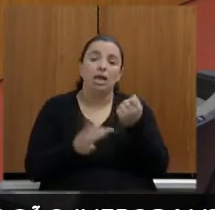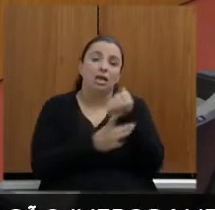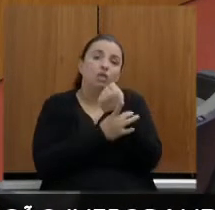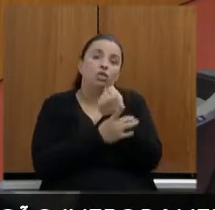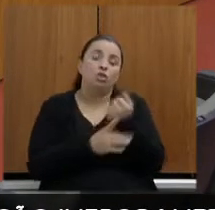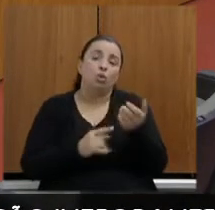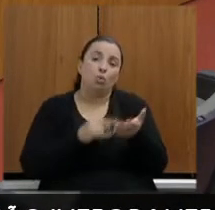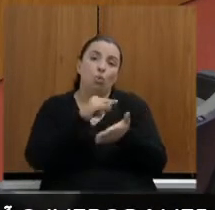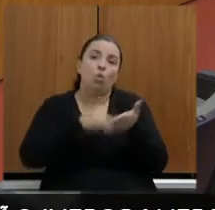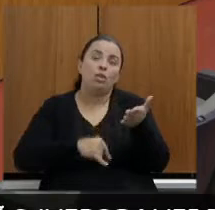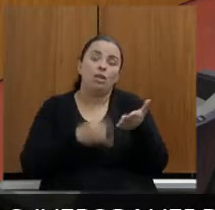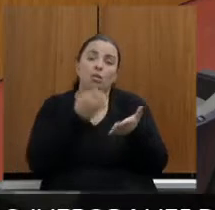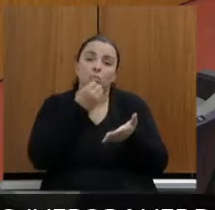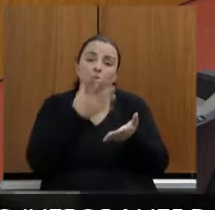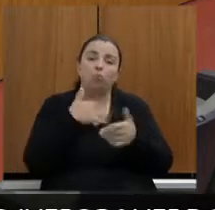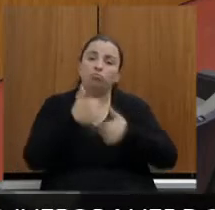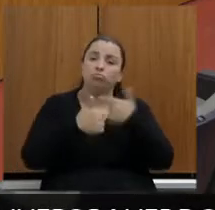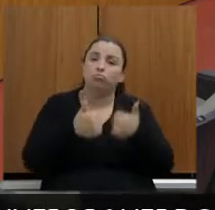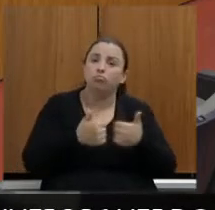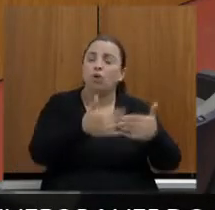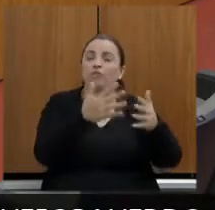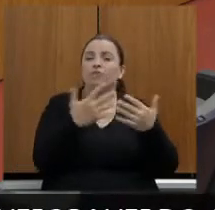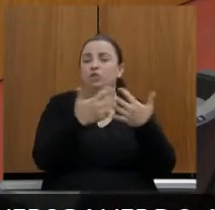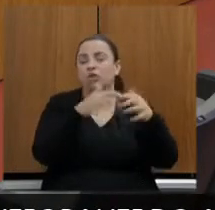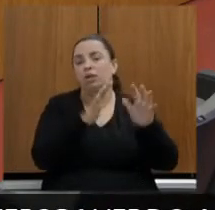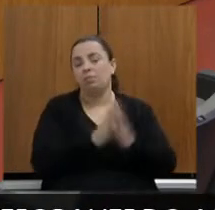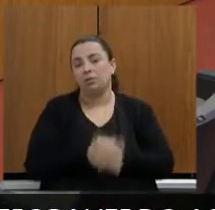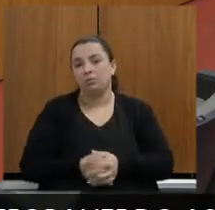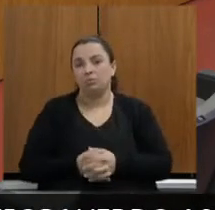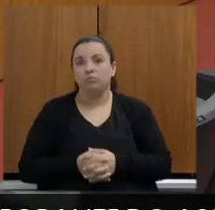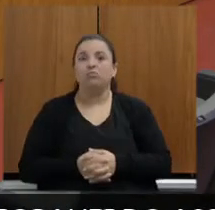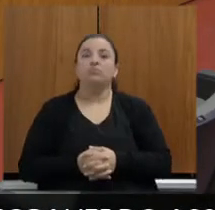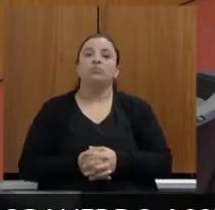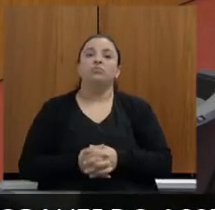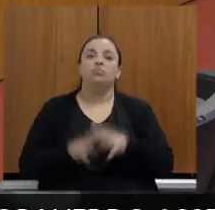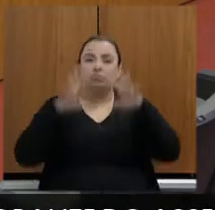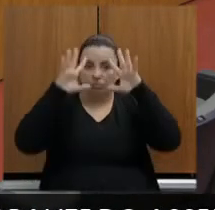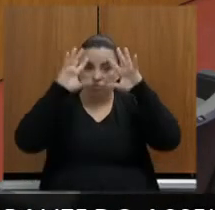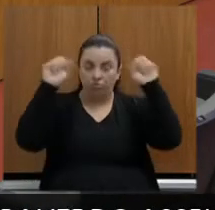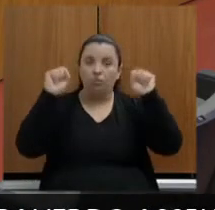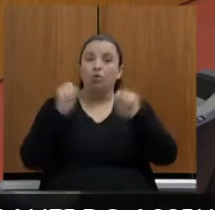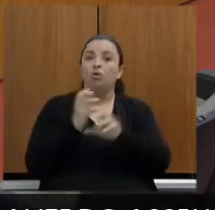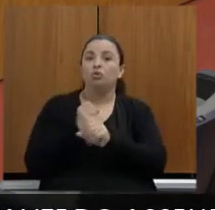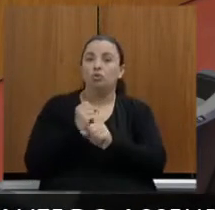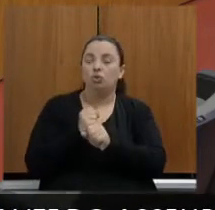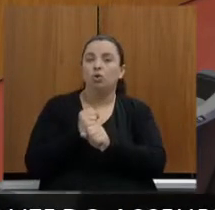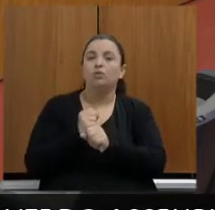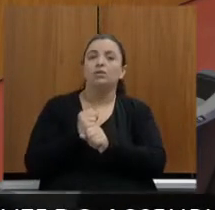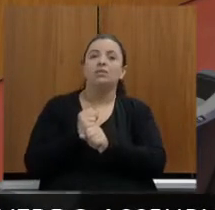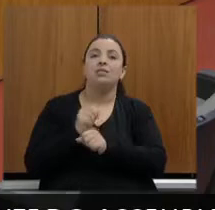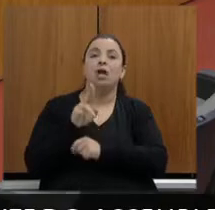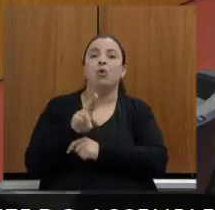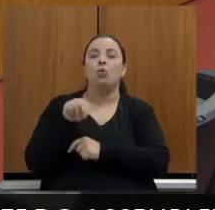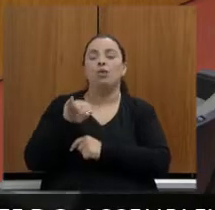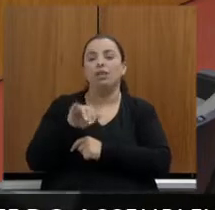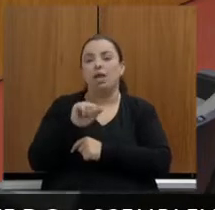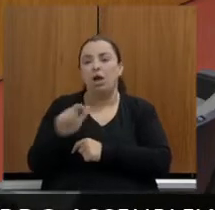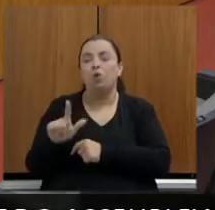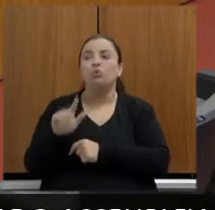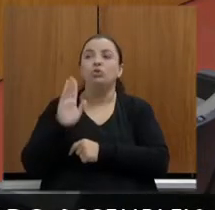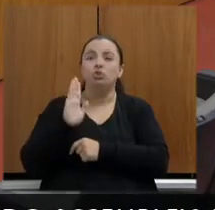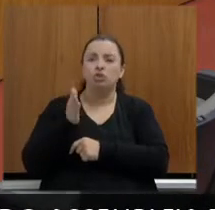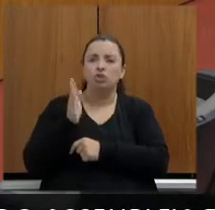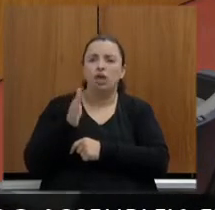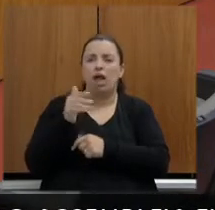desse projeto, deputado. O Tribunal de Contas da União está em fase final de avaliação